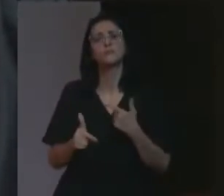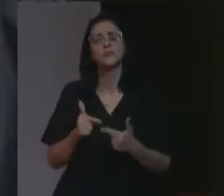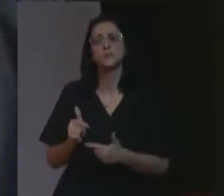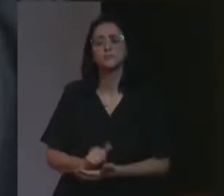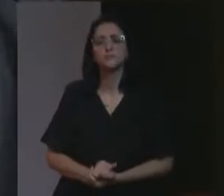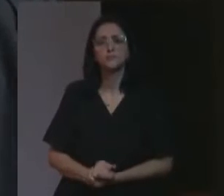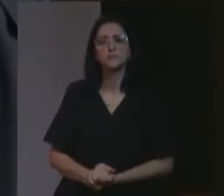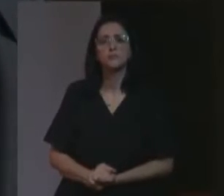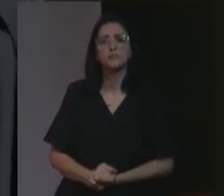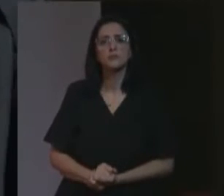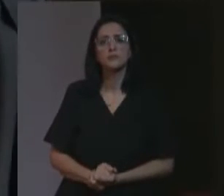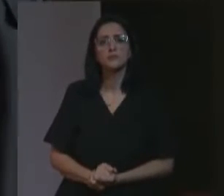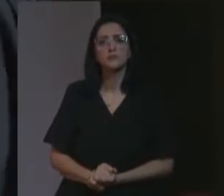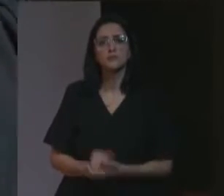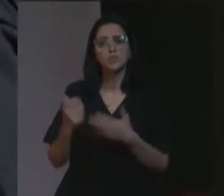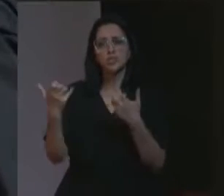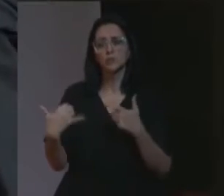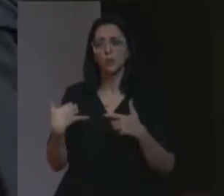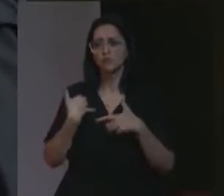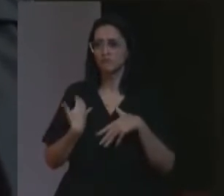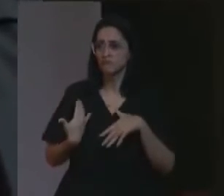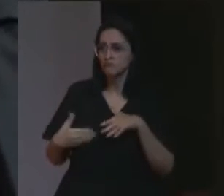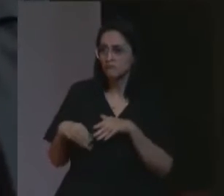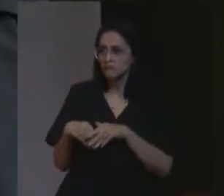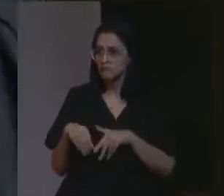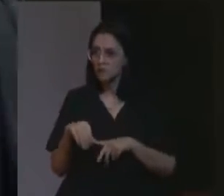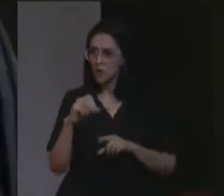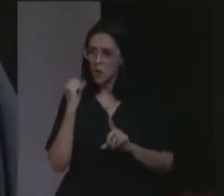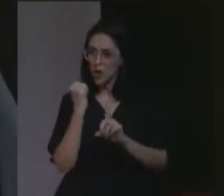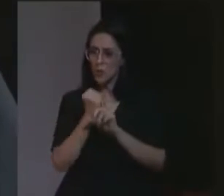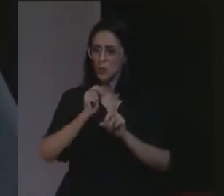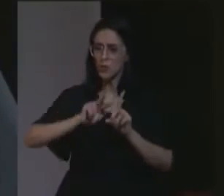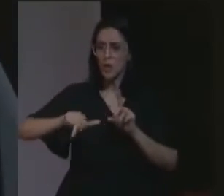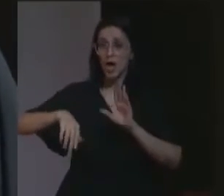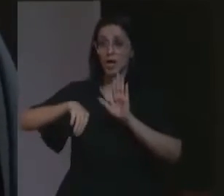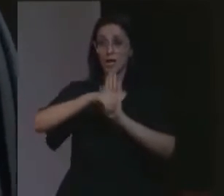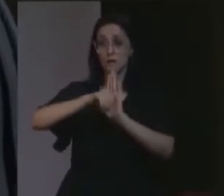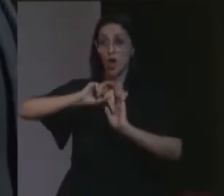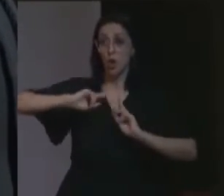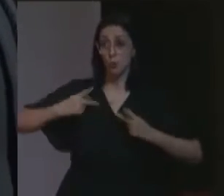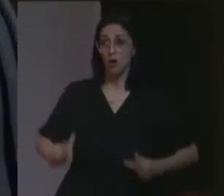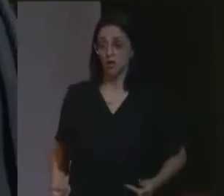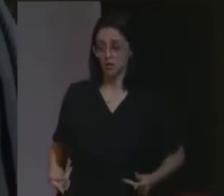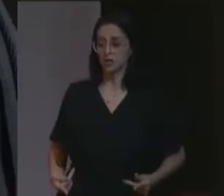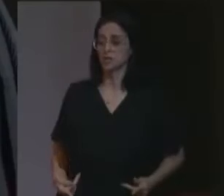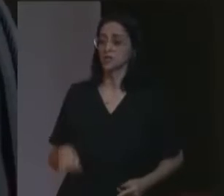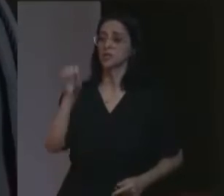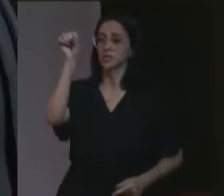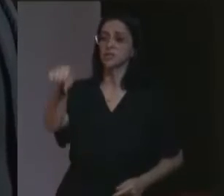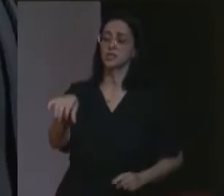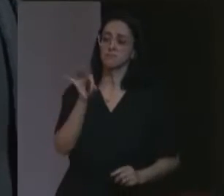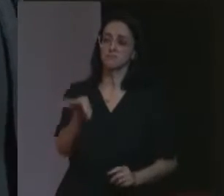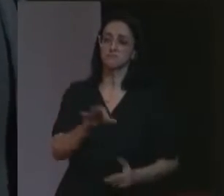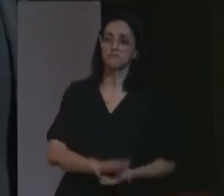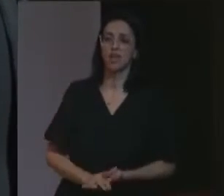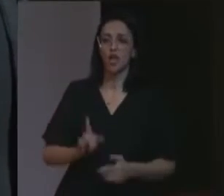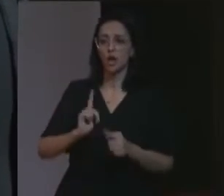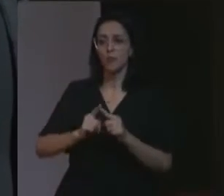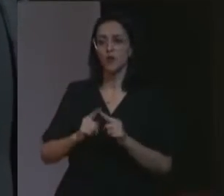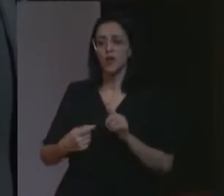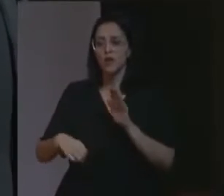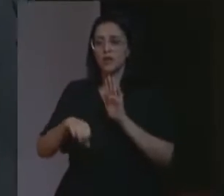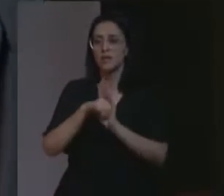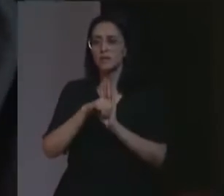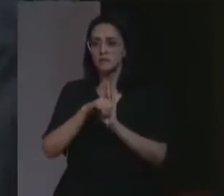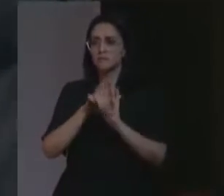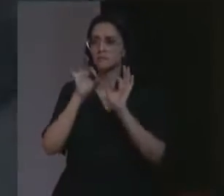disseram, não incluíram o genocídio. Crime contra a humanidade, sim. Porque o crime contra a